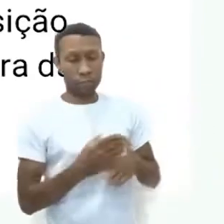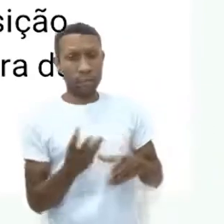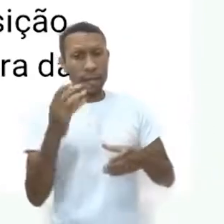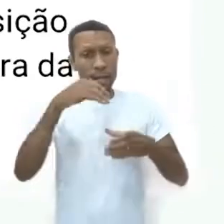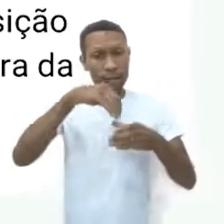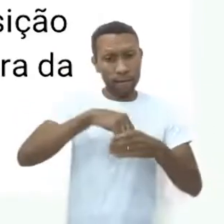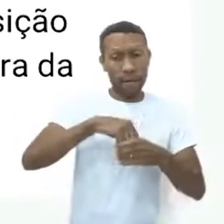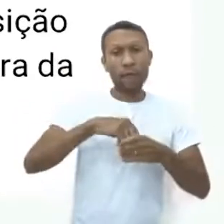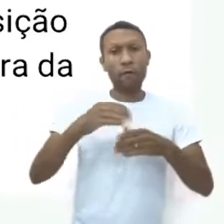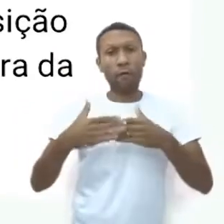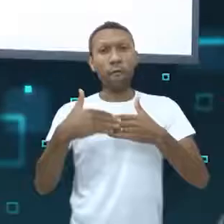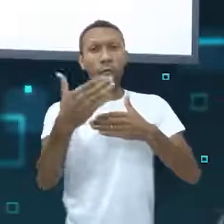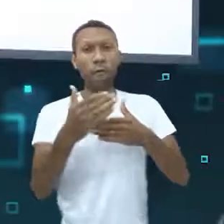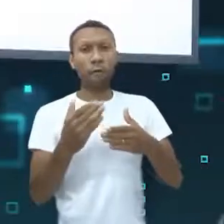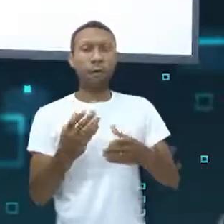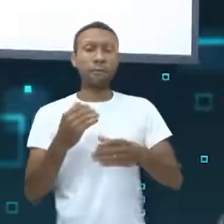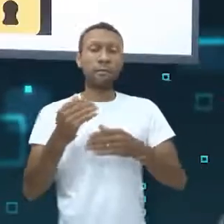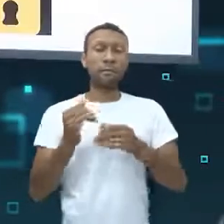dentro e fora da internet.